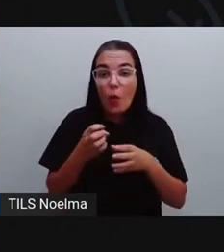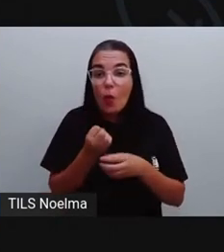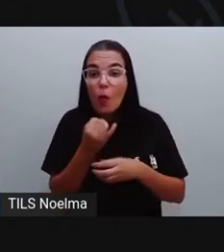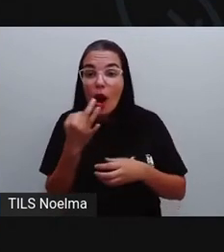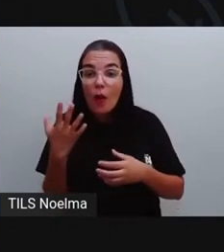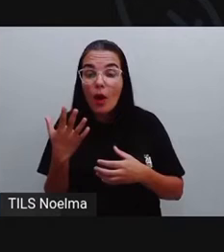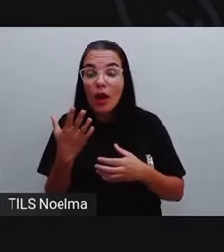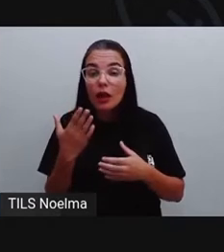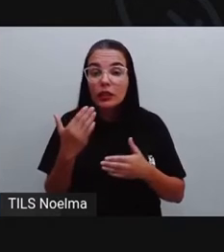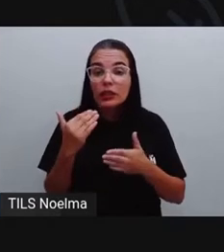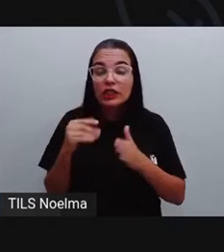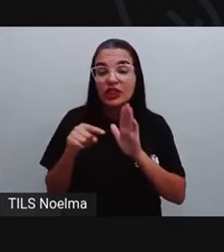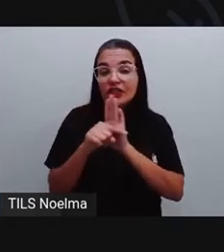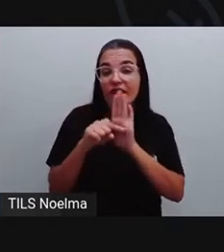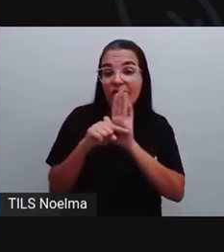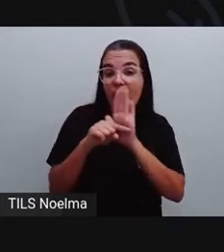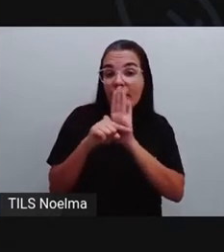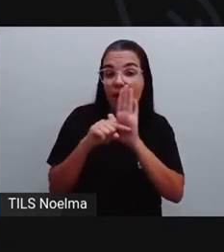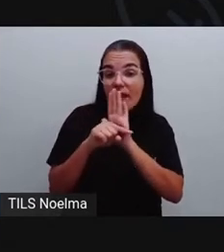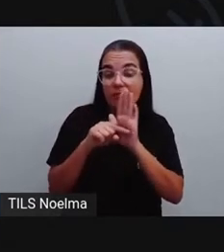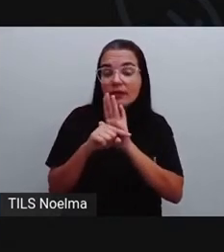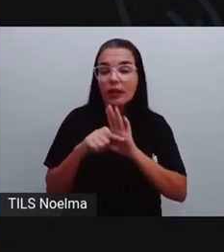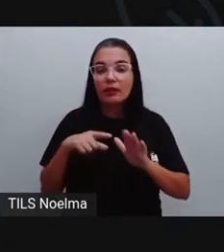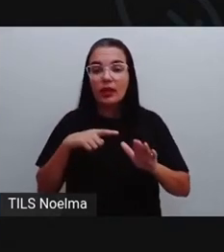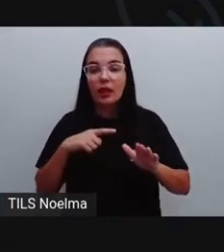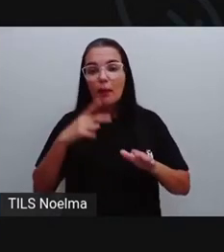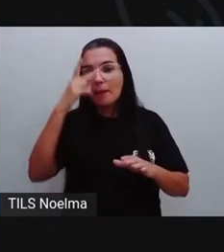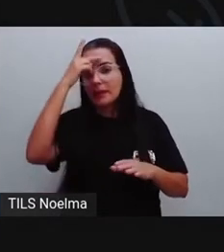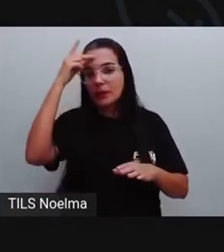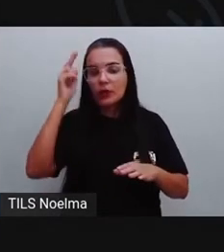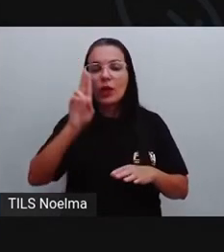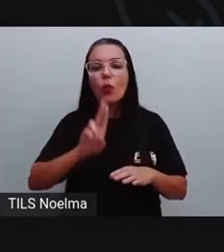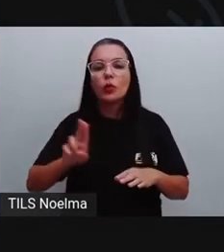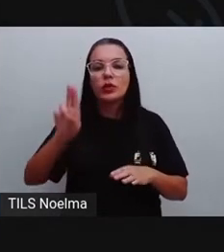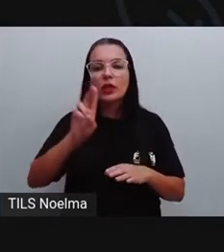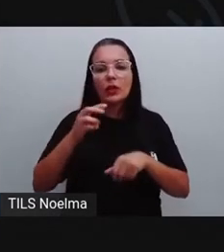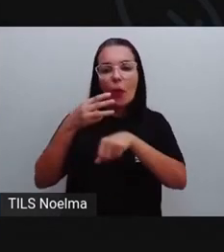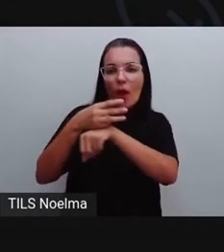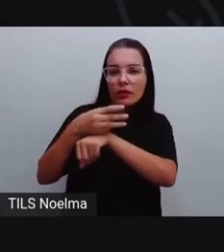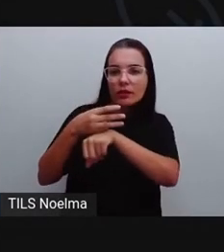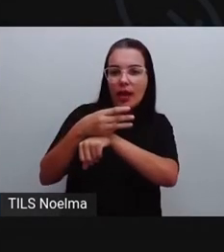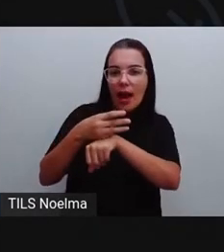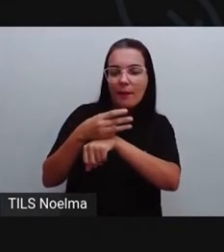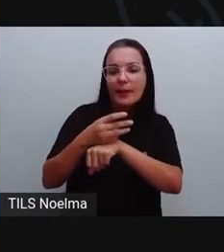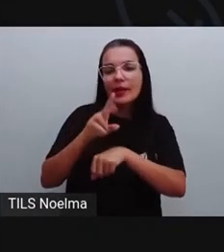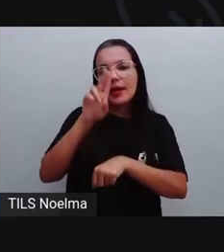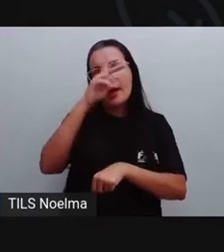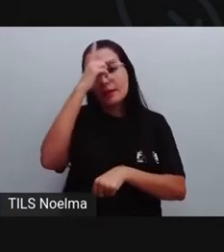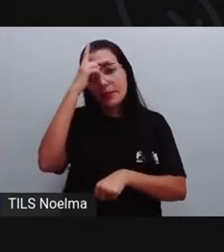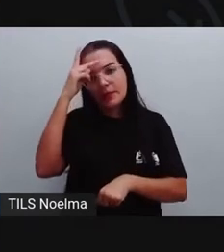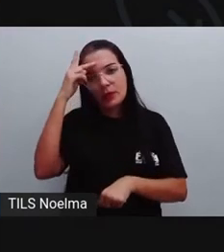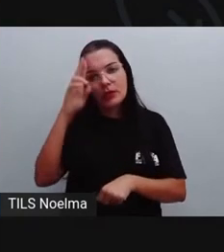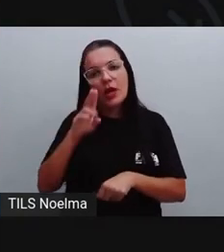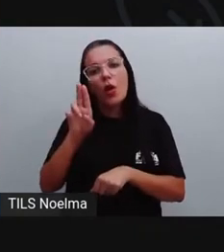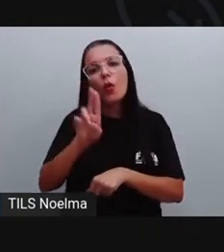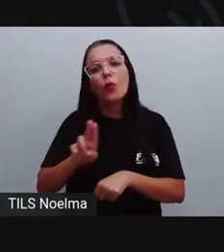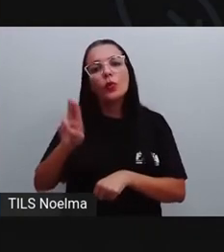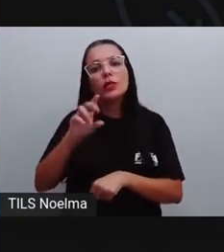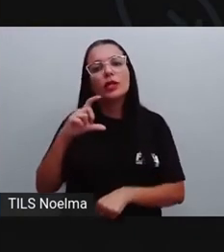de WhatsApp com a quantidade de usuários do